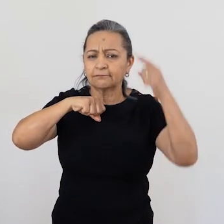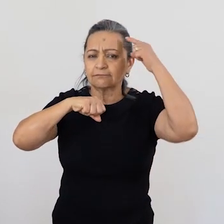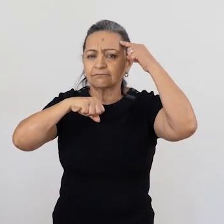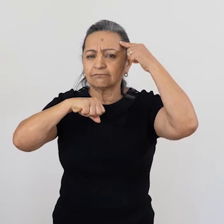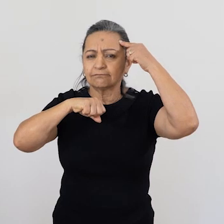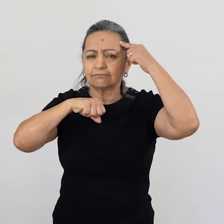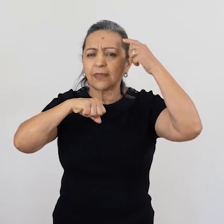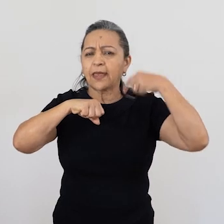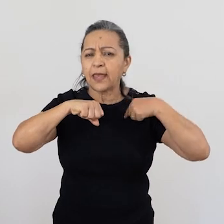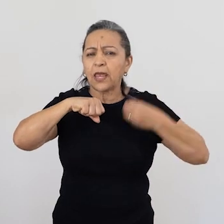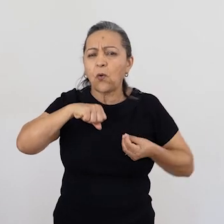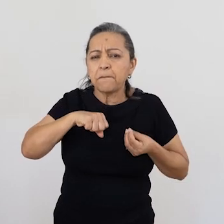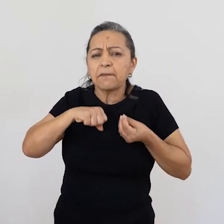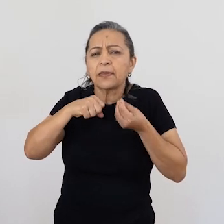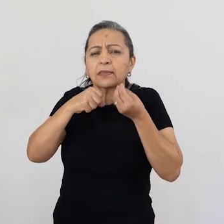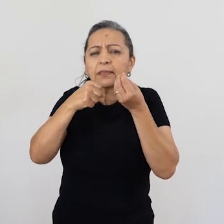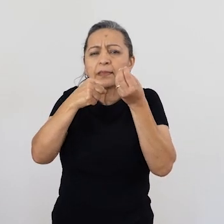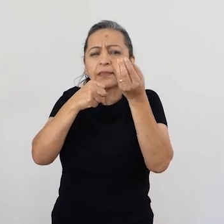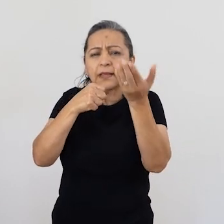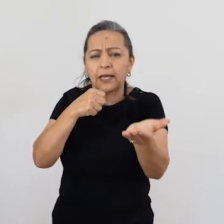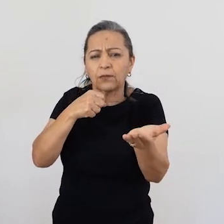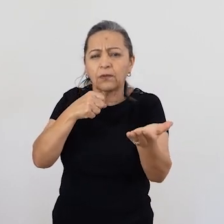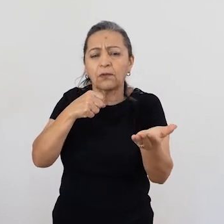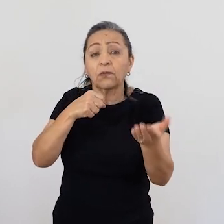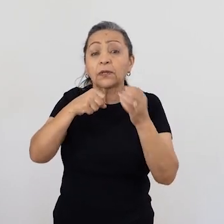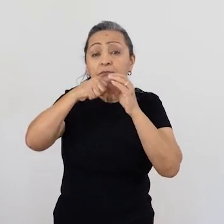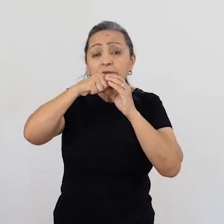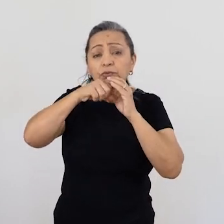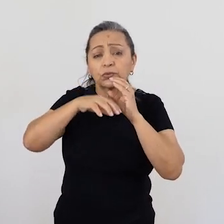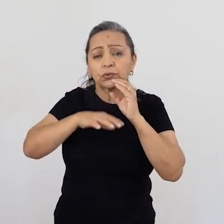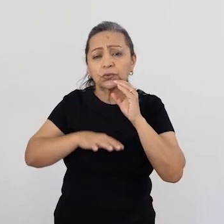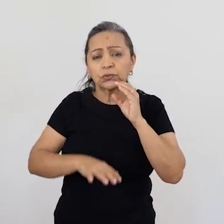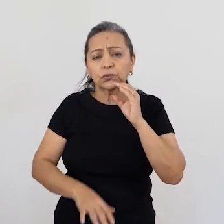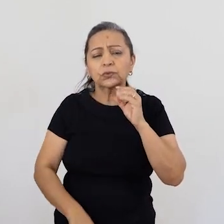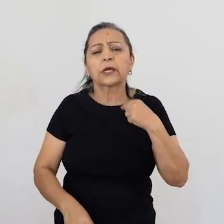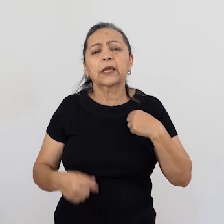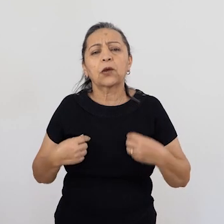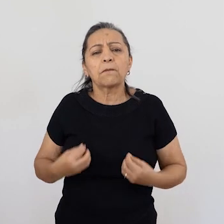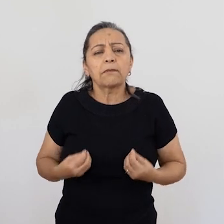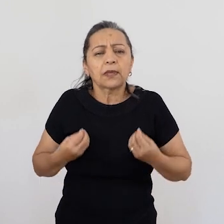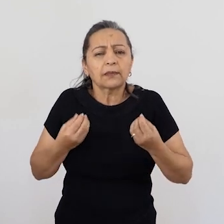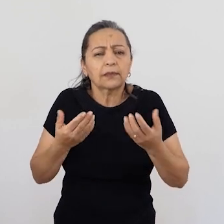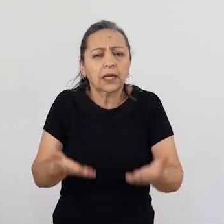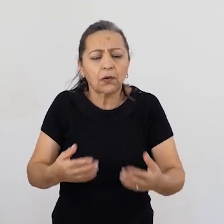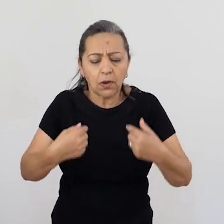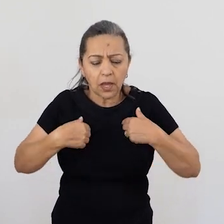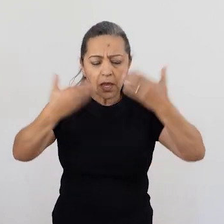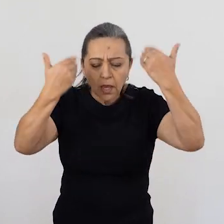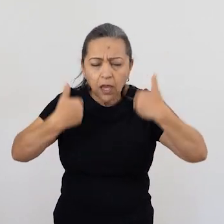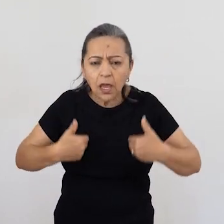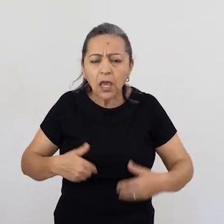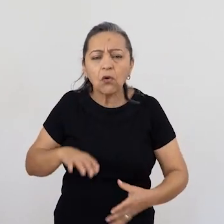você vai conectar. Eu me entrego. E quando você vai expirar, eu me entrego.